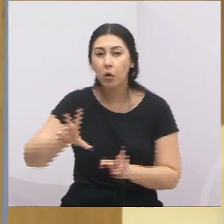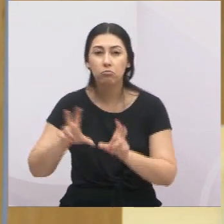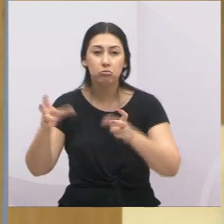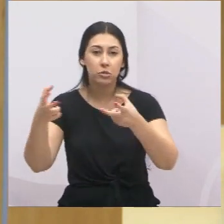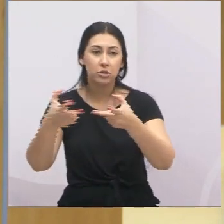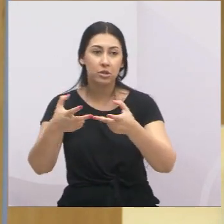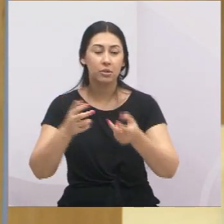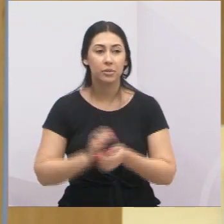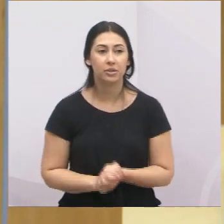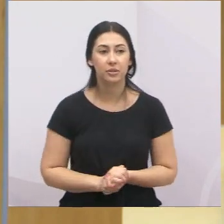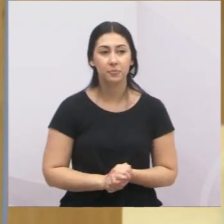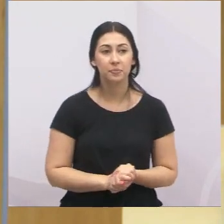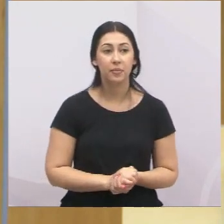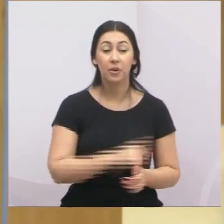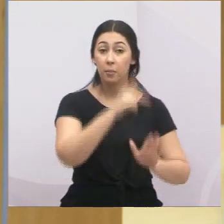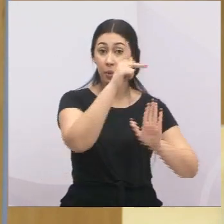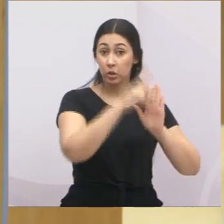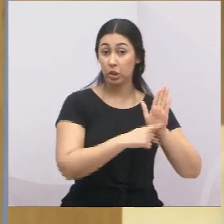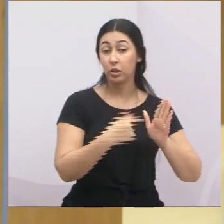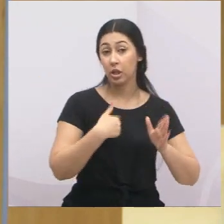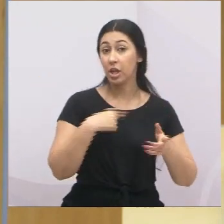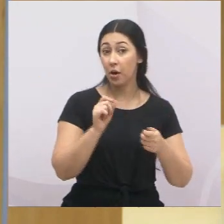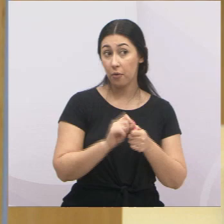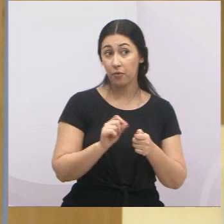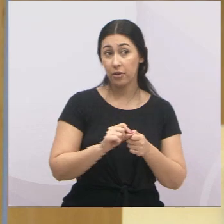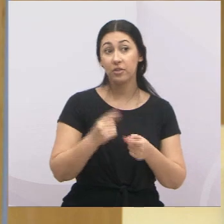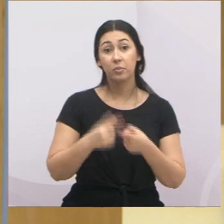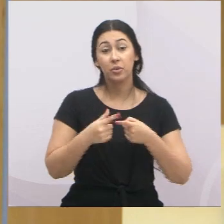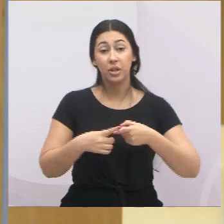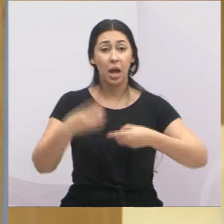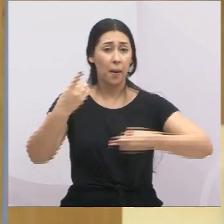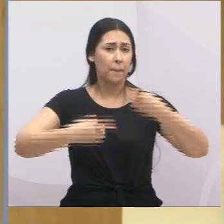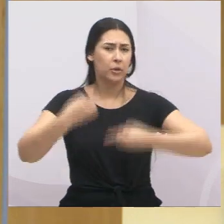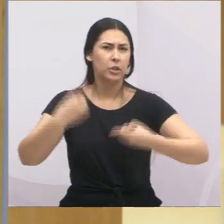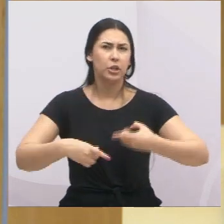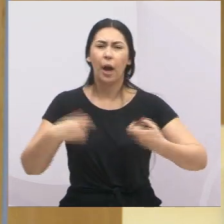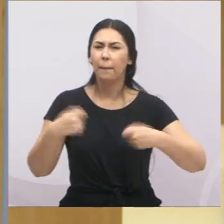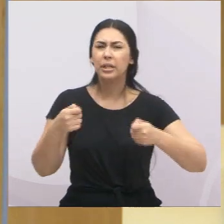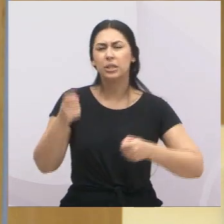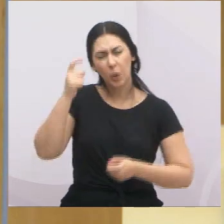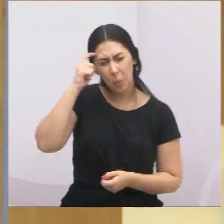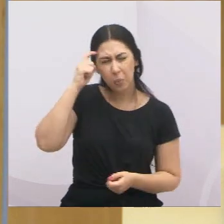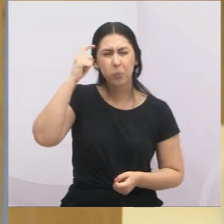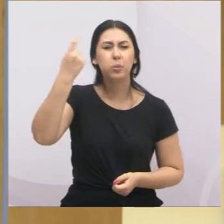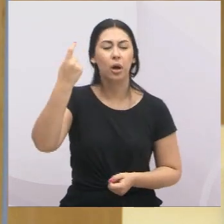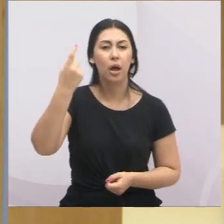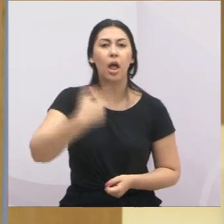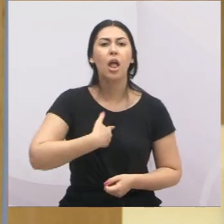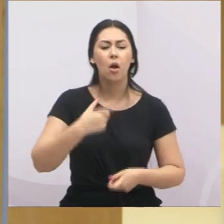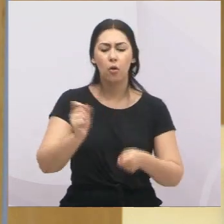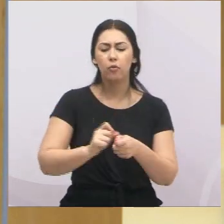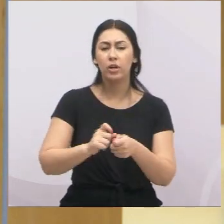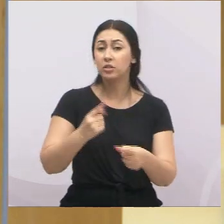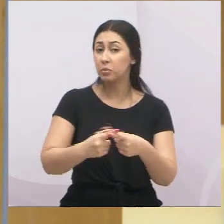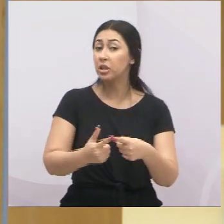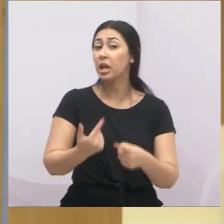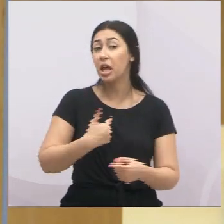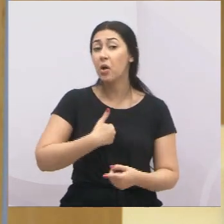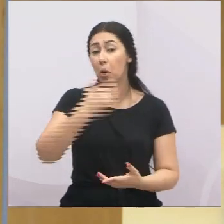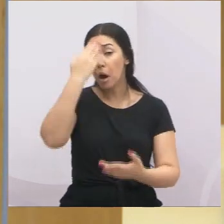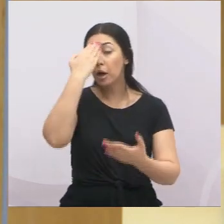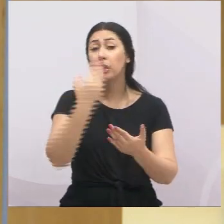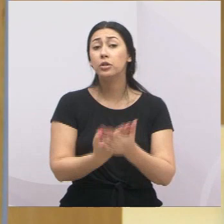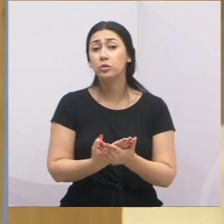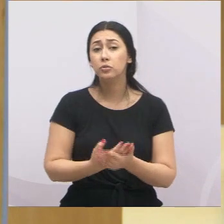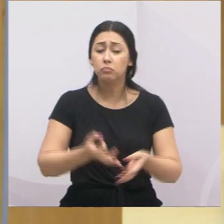inteiro. Foi o projeto que eu fiz, e a política para mim é por idealismo, e eu faço aquilo que acredito, sempre faço aquilo que eu acho que é